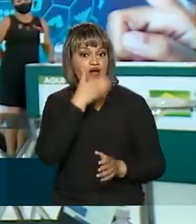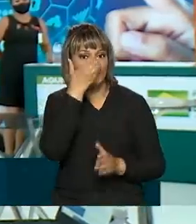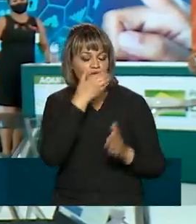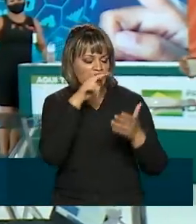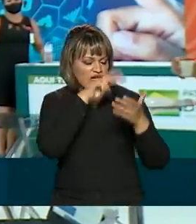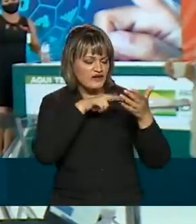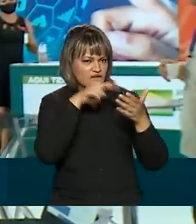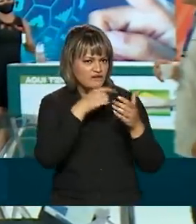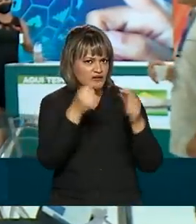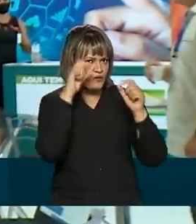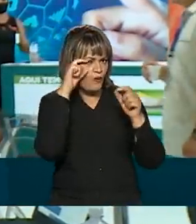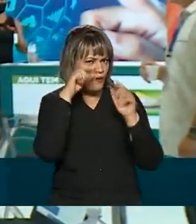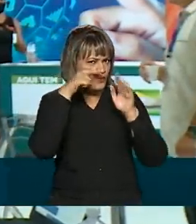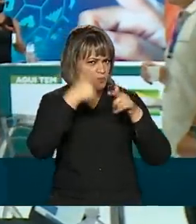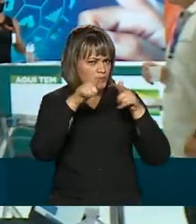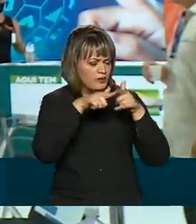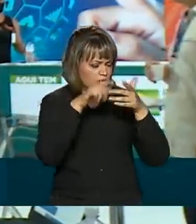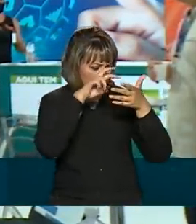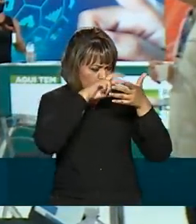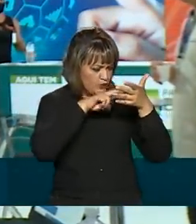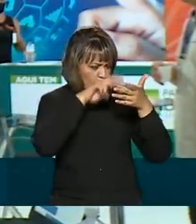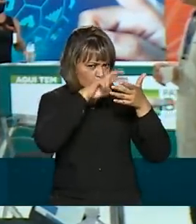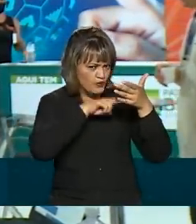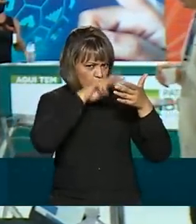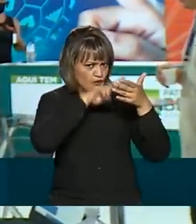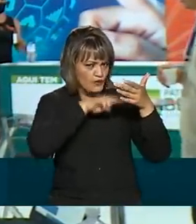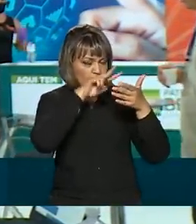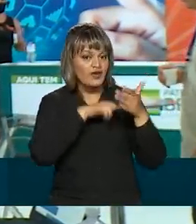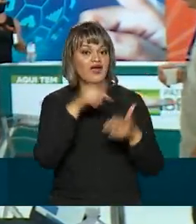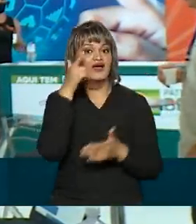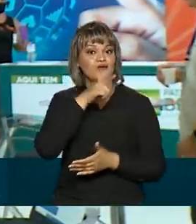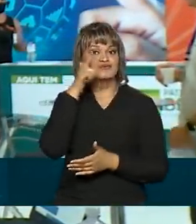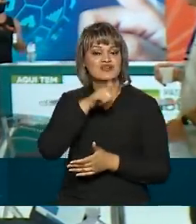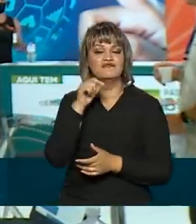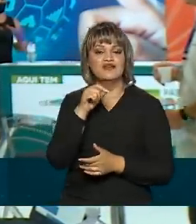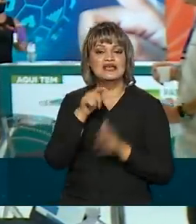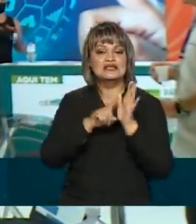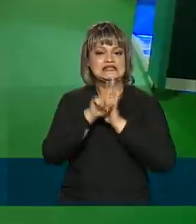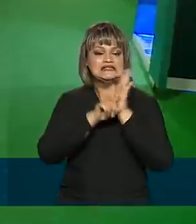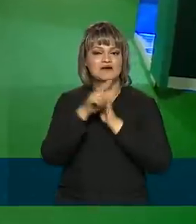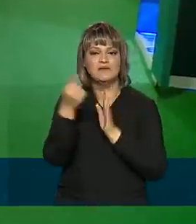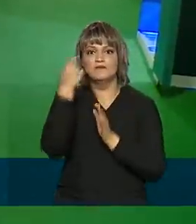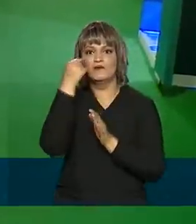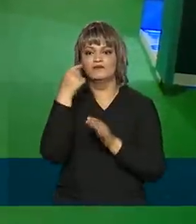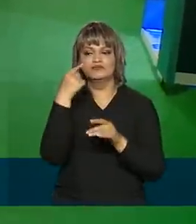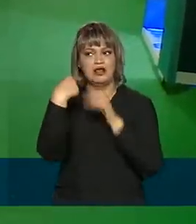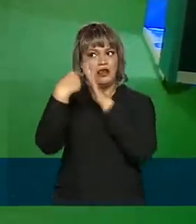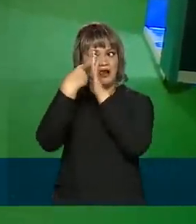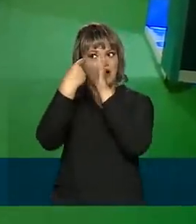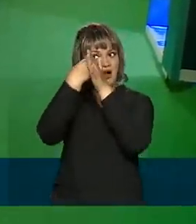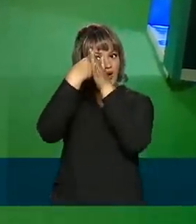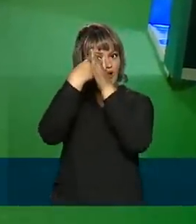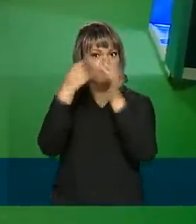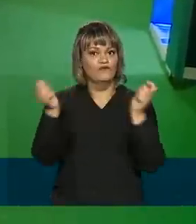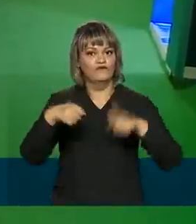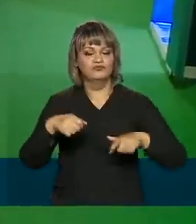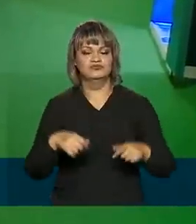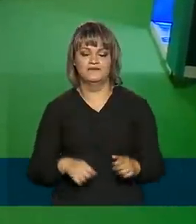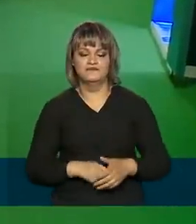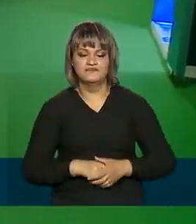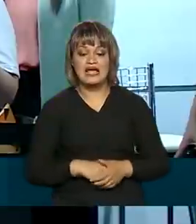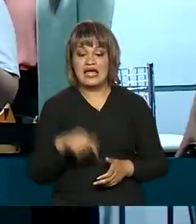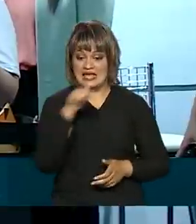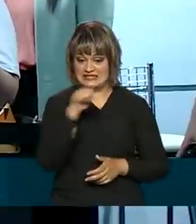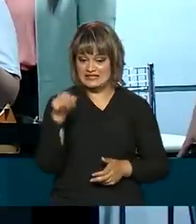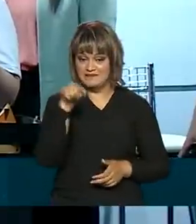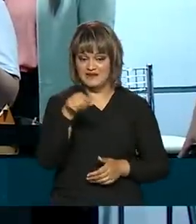de ver as lesões no fundo do olho. Então a gente criou esse equipamento para democratizar os exames de retina. A Semana Nacional de Ciência e Tecnologia